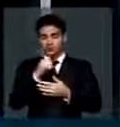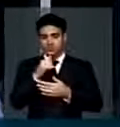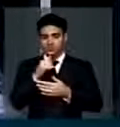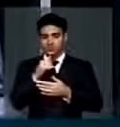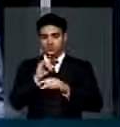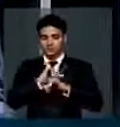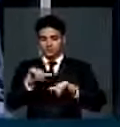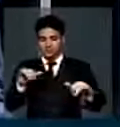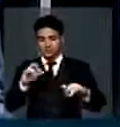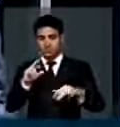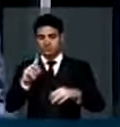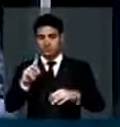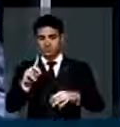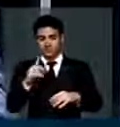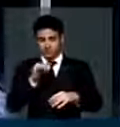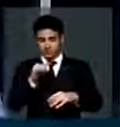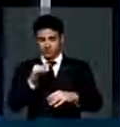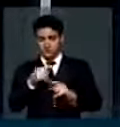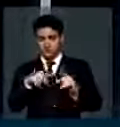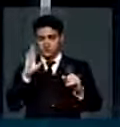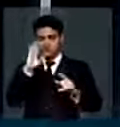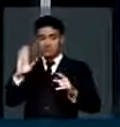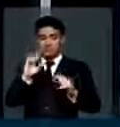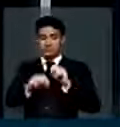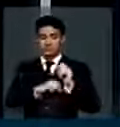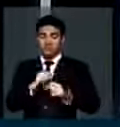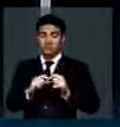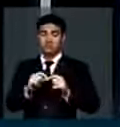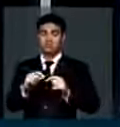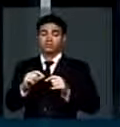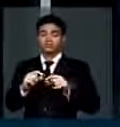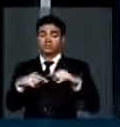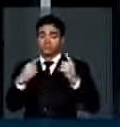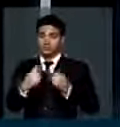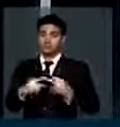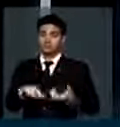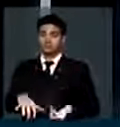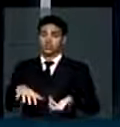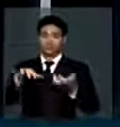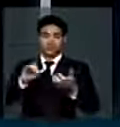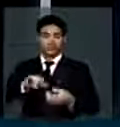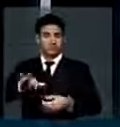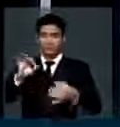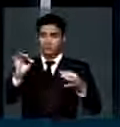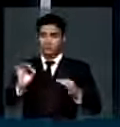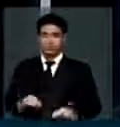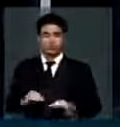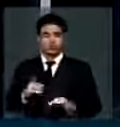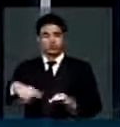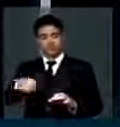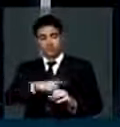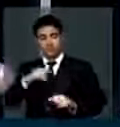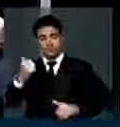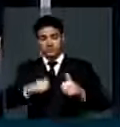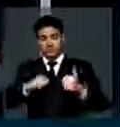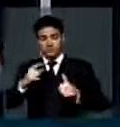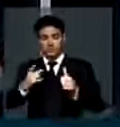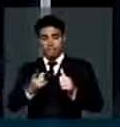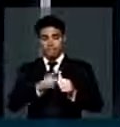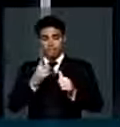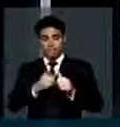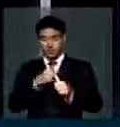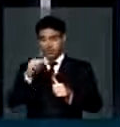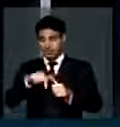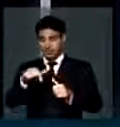principalmente chamar a atenção desta Casa, que é a exceção do Congresso Nacional, e que não é justo, que a gente aprecie primeiro o deputado Leonardo Gadelha aqui na